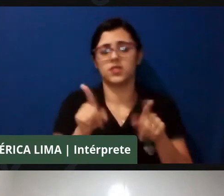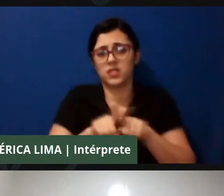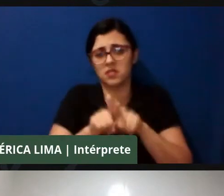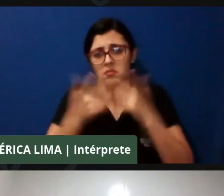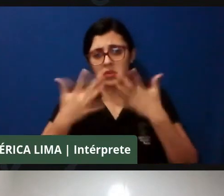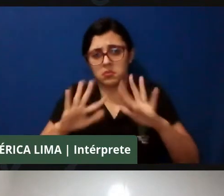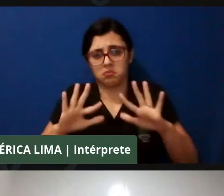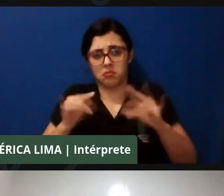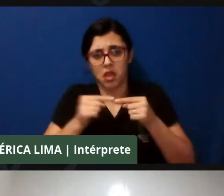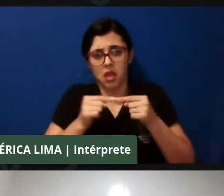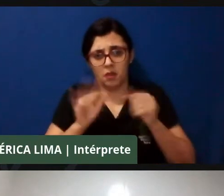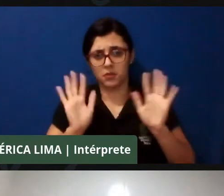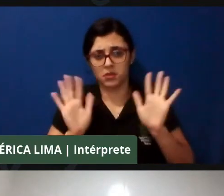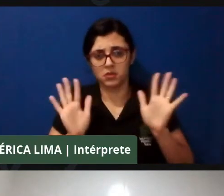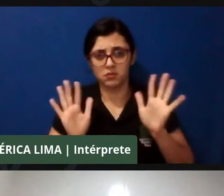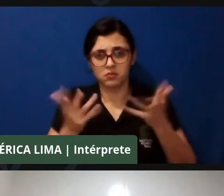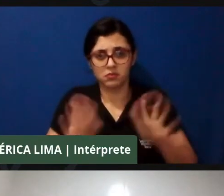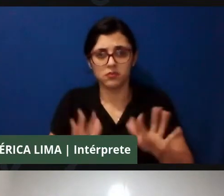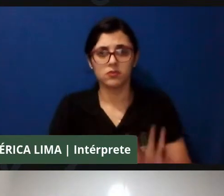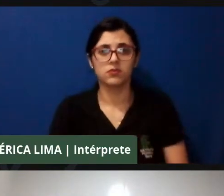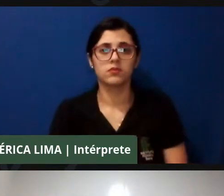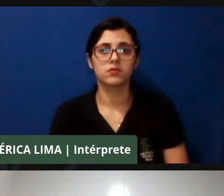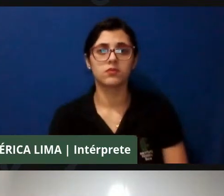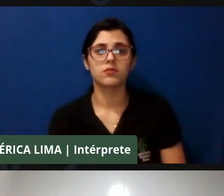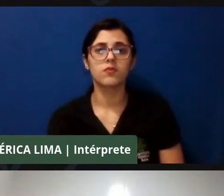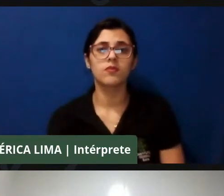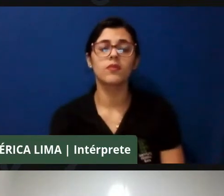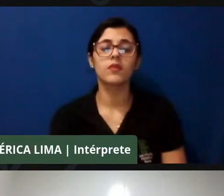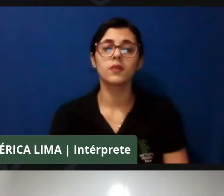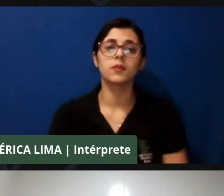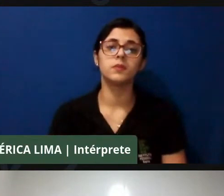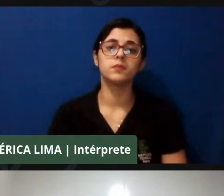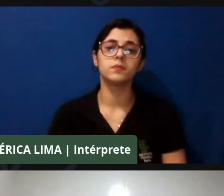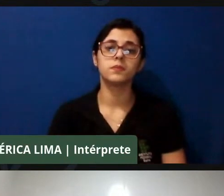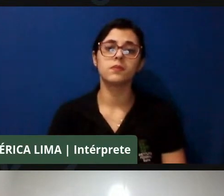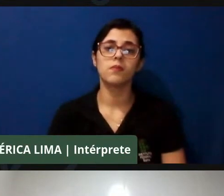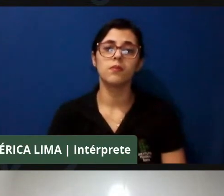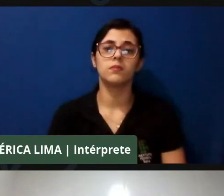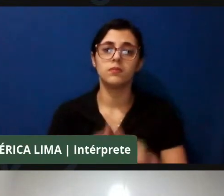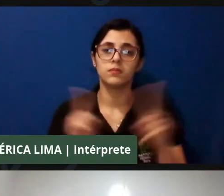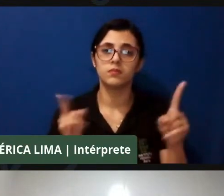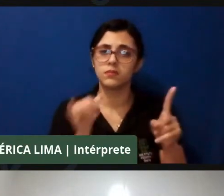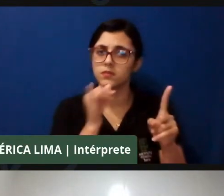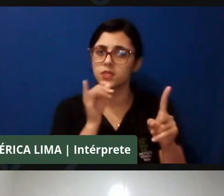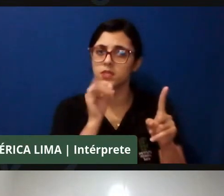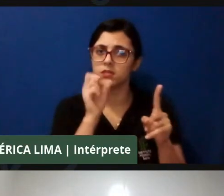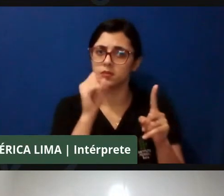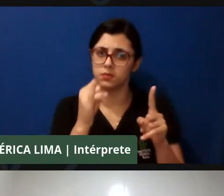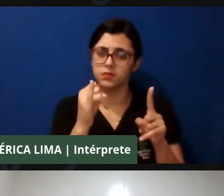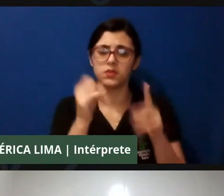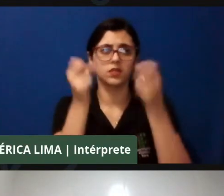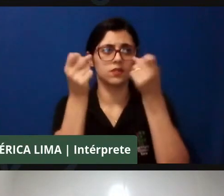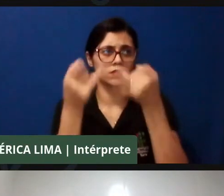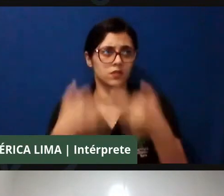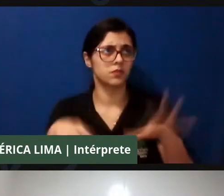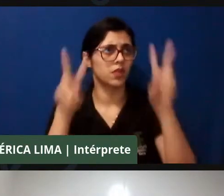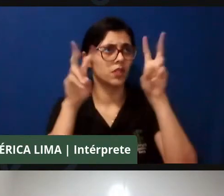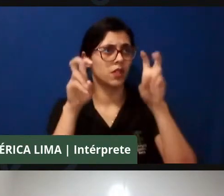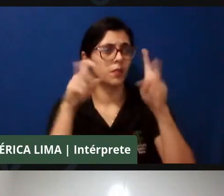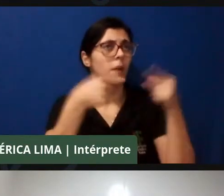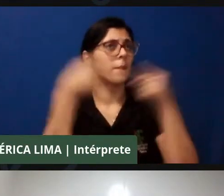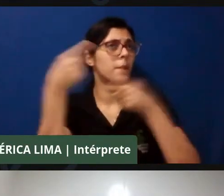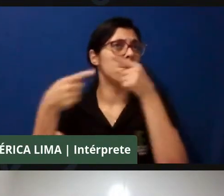não queremos nos encaixar. Só que aí, quando se fala de políticas públicas, né,